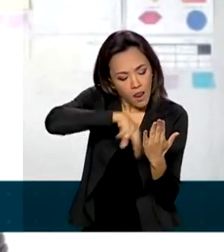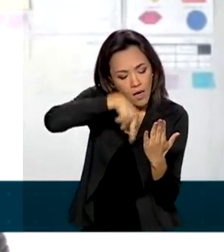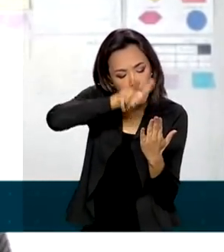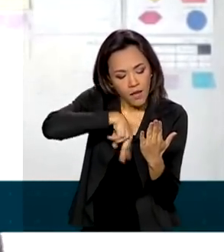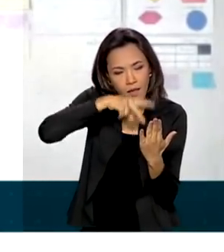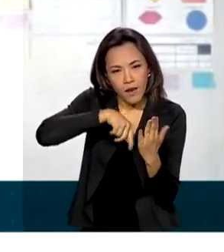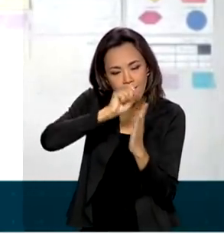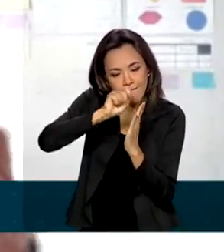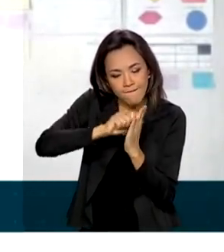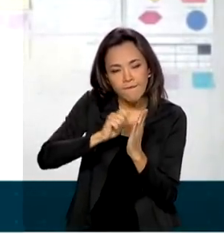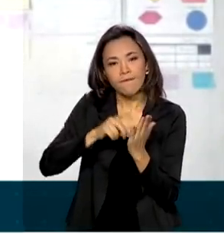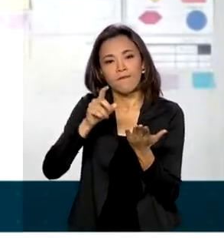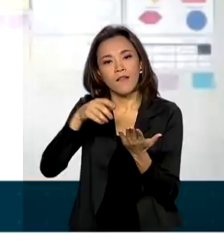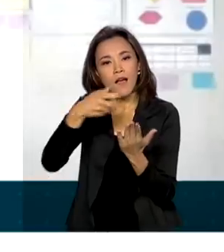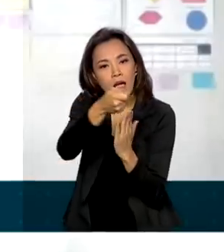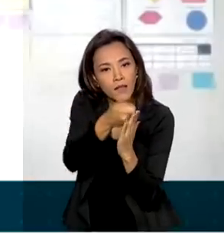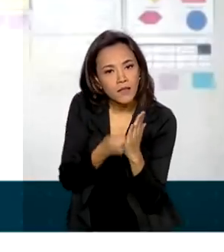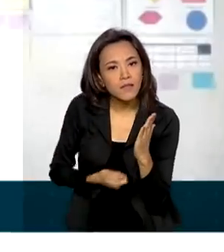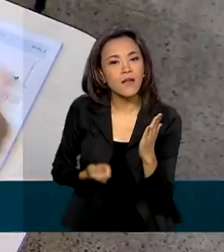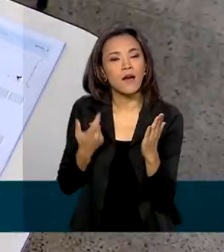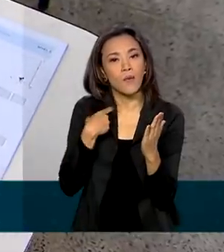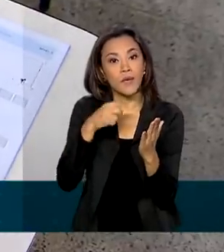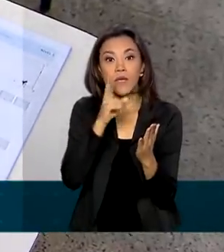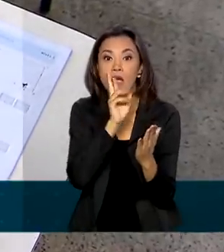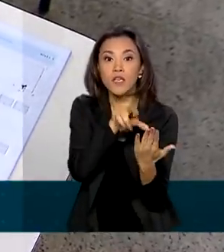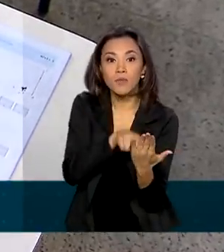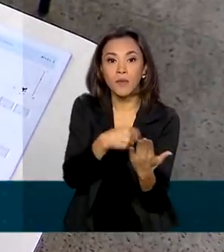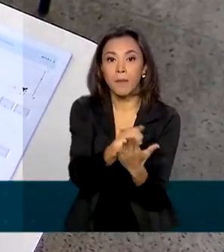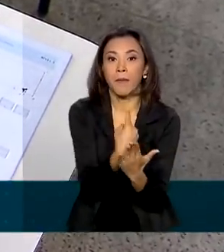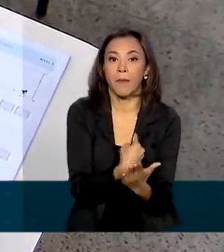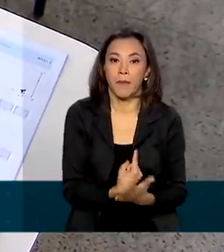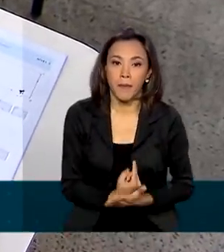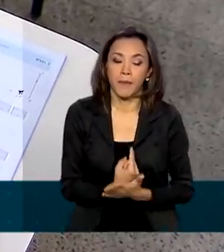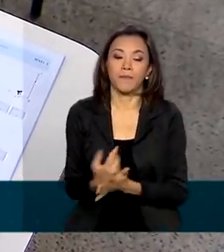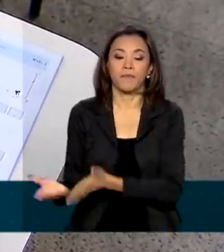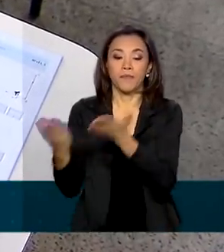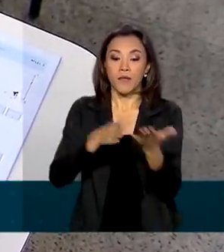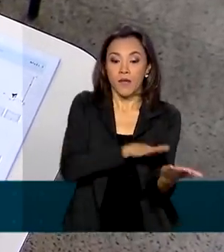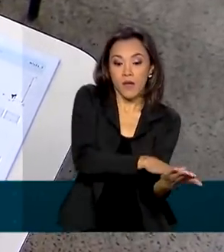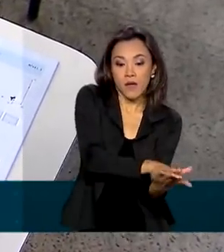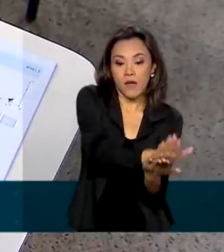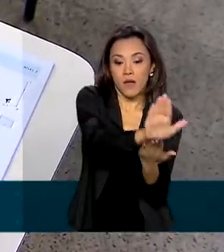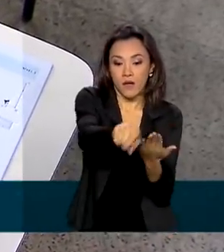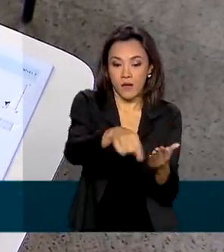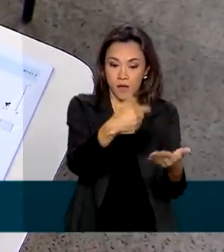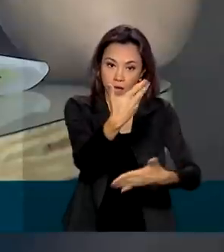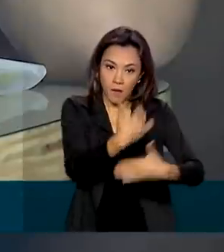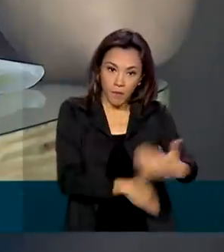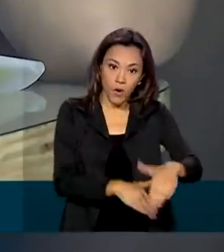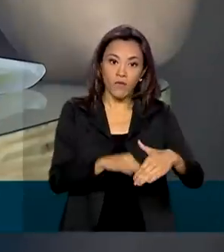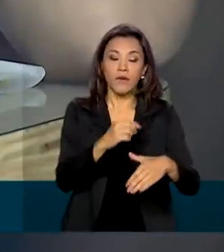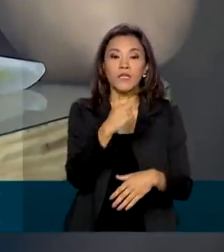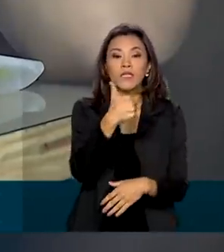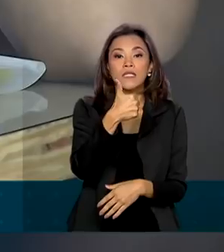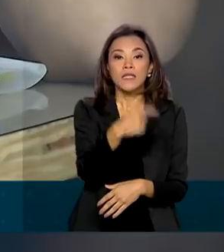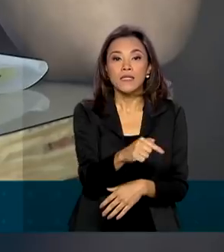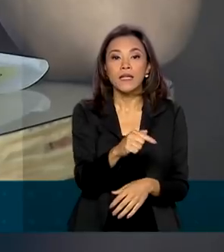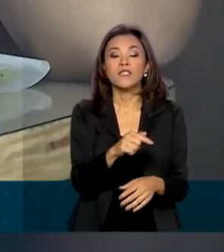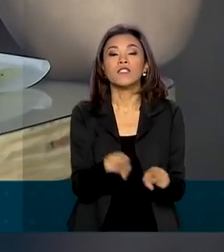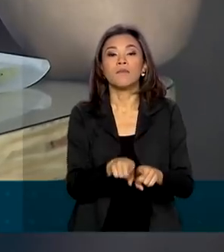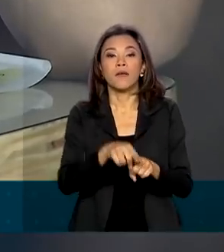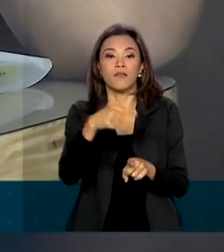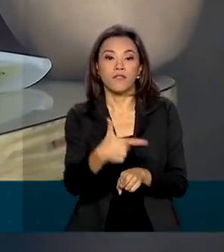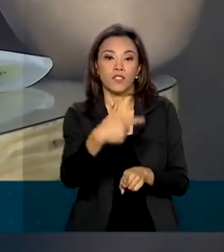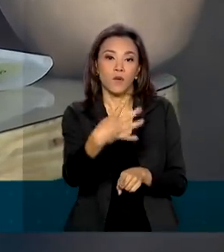fazer redação e, principalmente, fazer questões. O Enem impresso será nos dias 17 e 24 de janeiro.